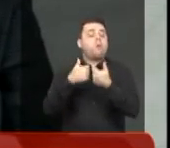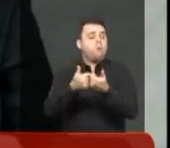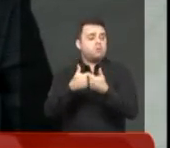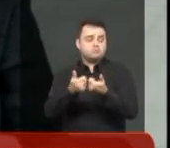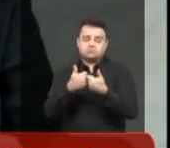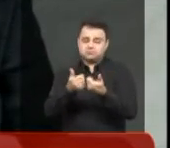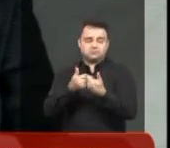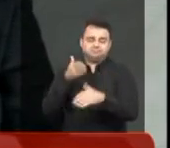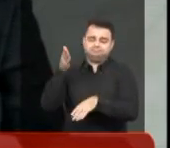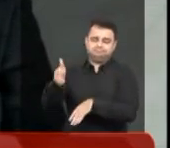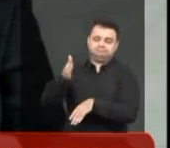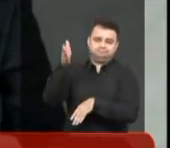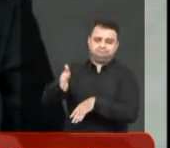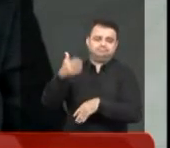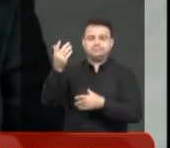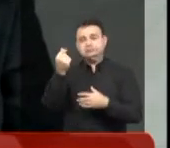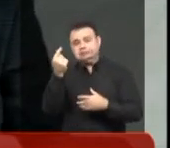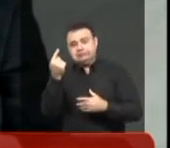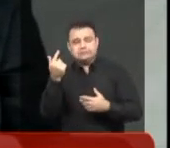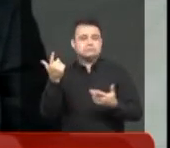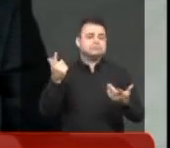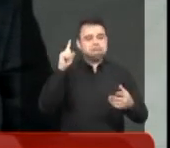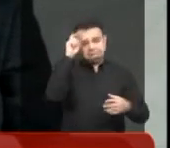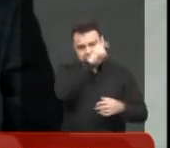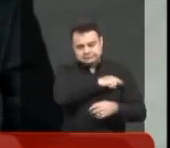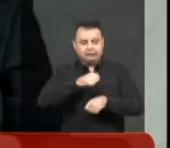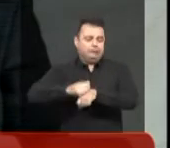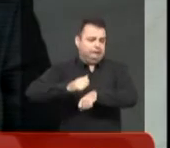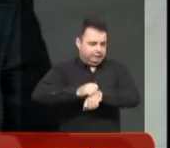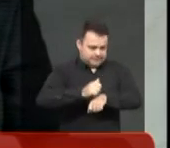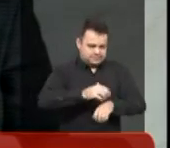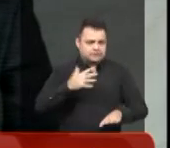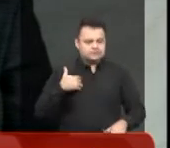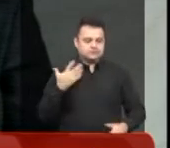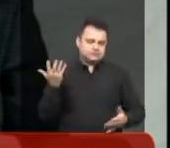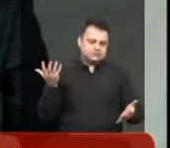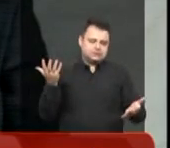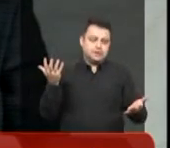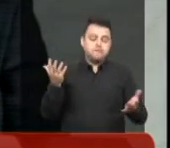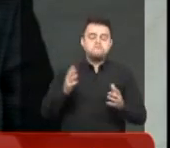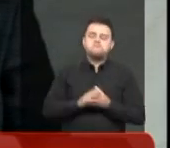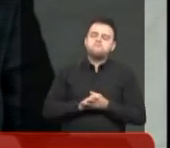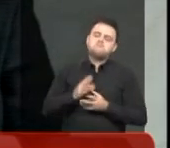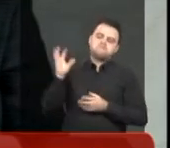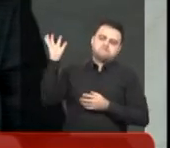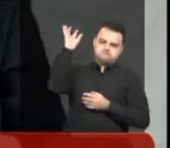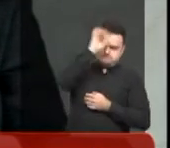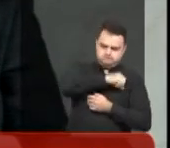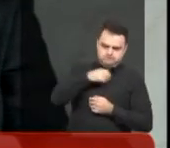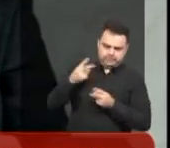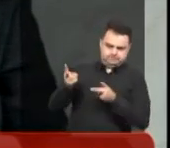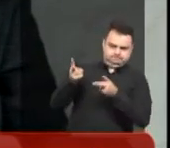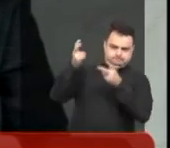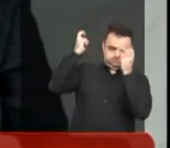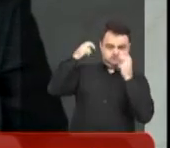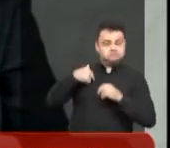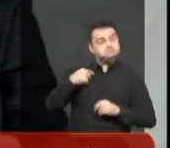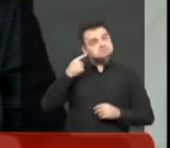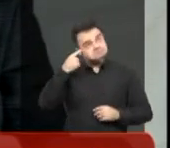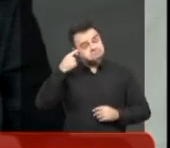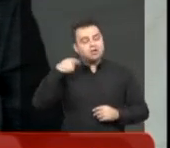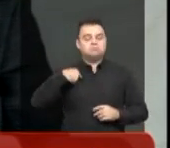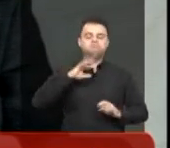coletivo, e muitos deles têm dificuldade com recursos. Então, nós fizemos, atendendo uma